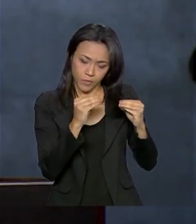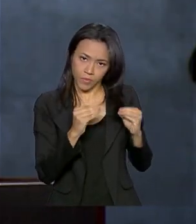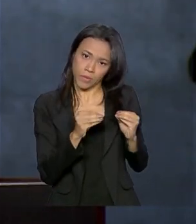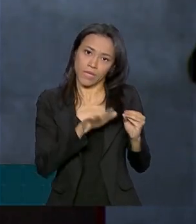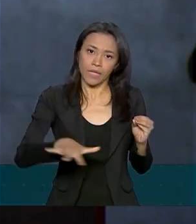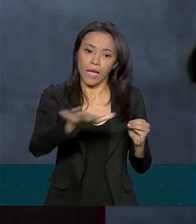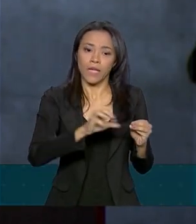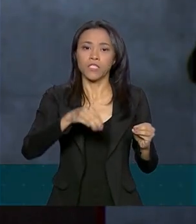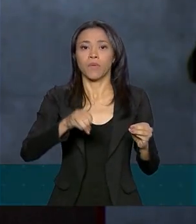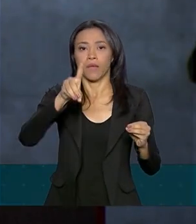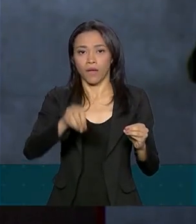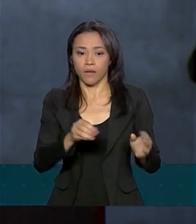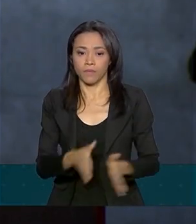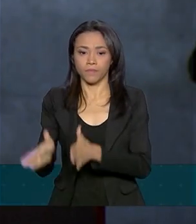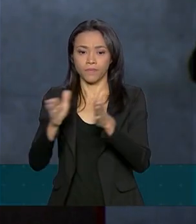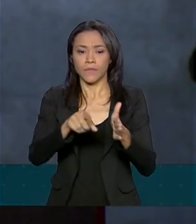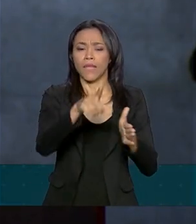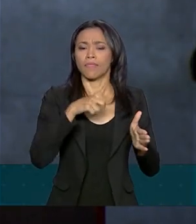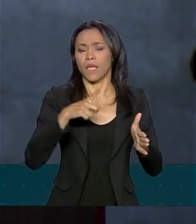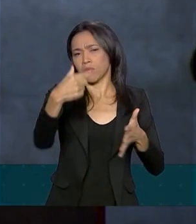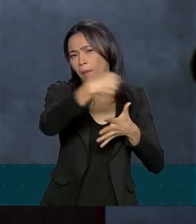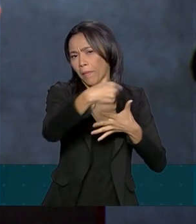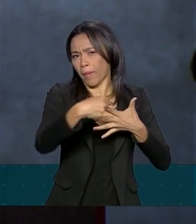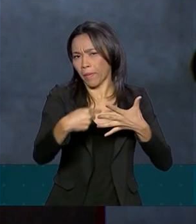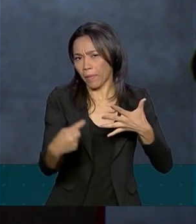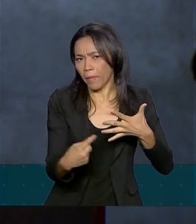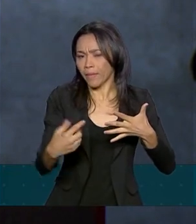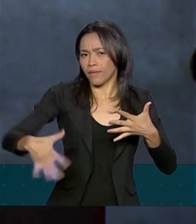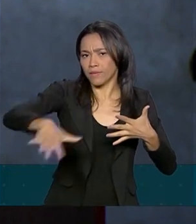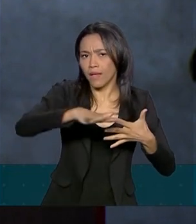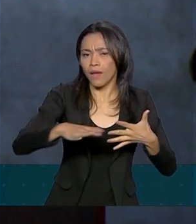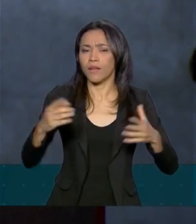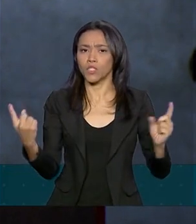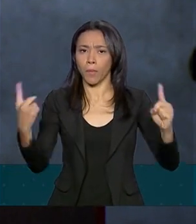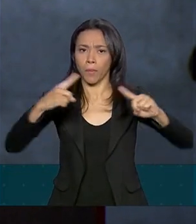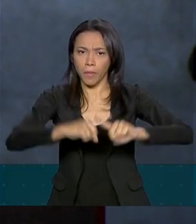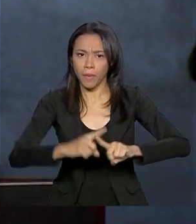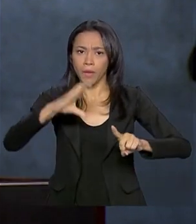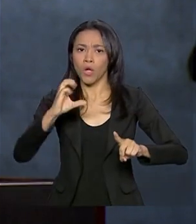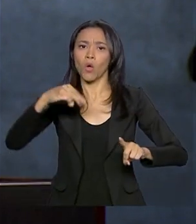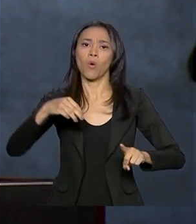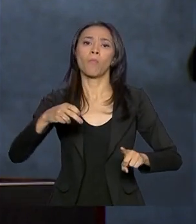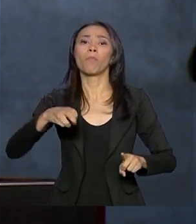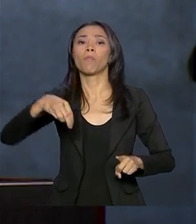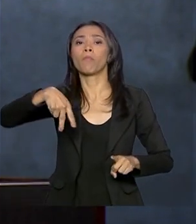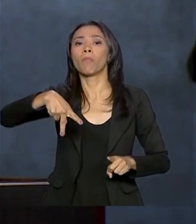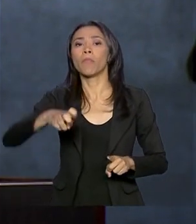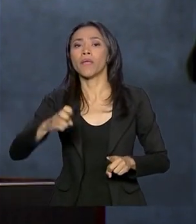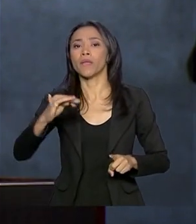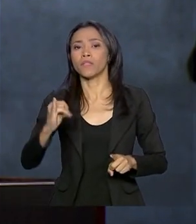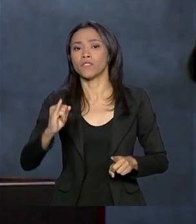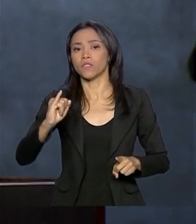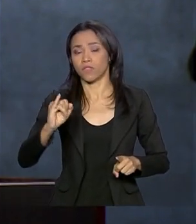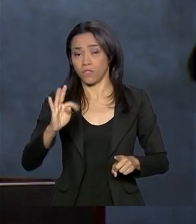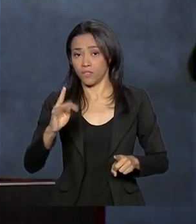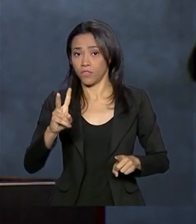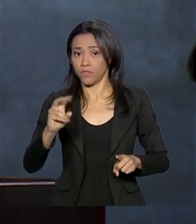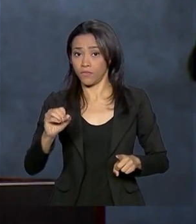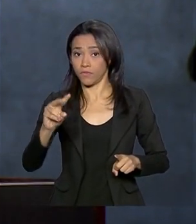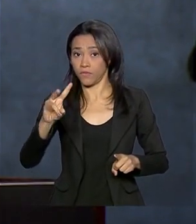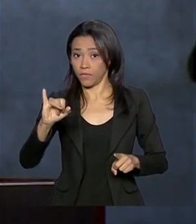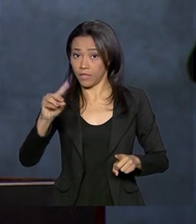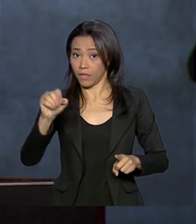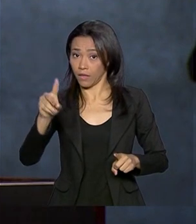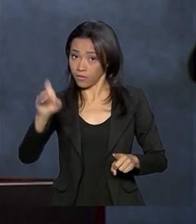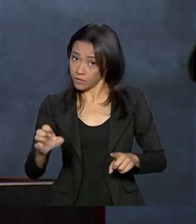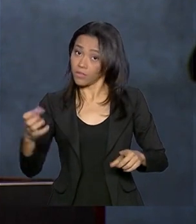série de ações e a competitividade é um dos componentes que é medida por esse ranking do Banco Mundial. focadas, nós estamos focados